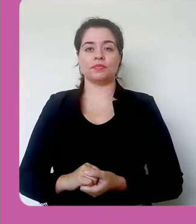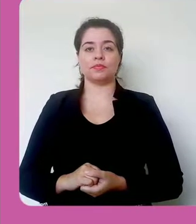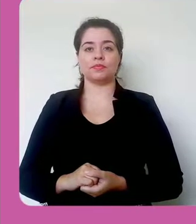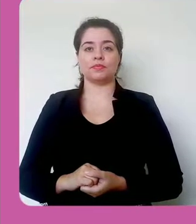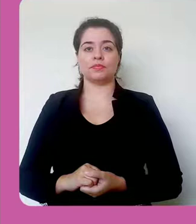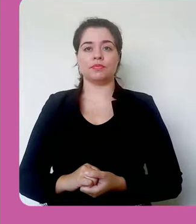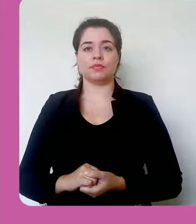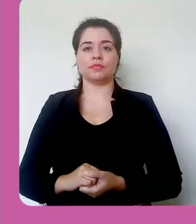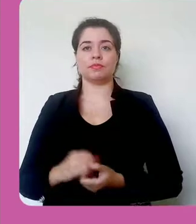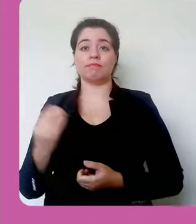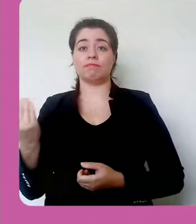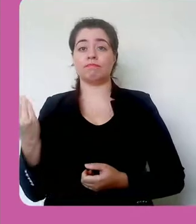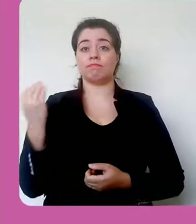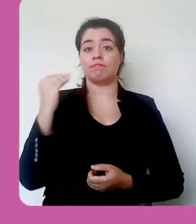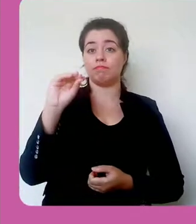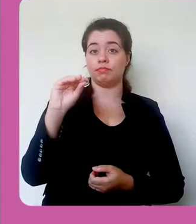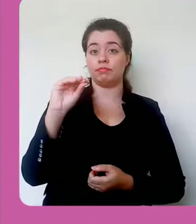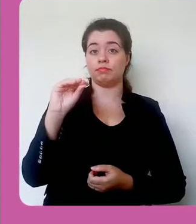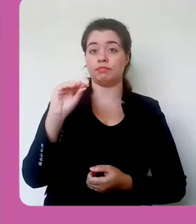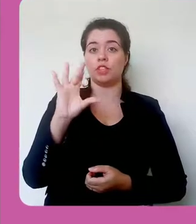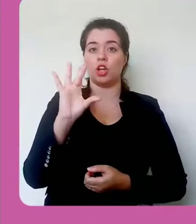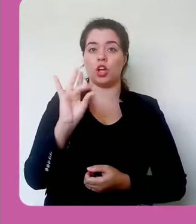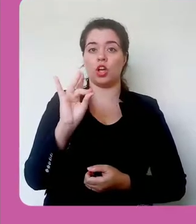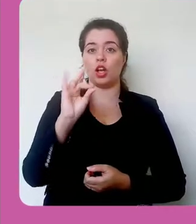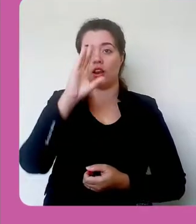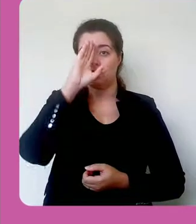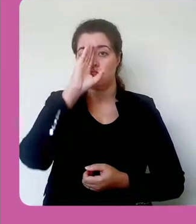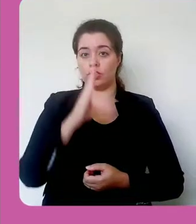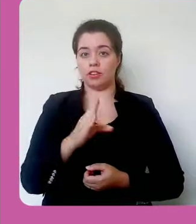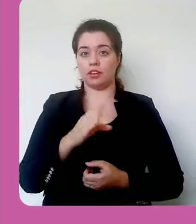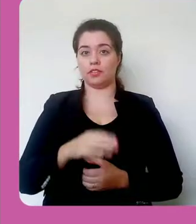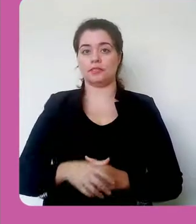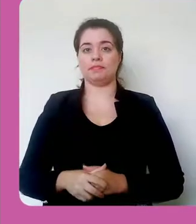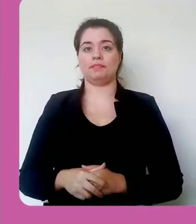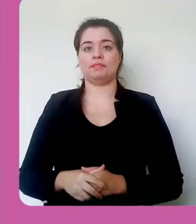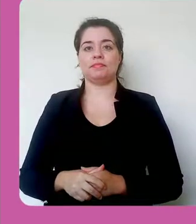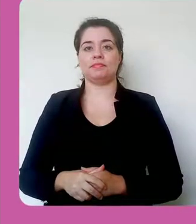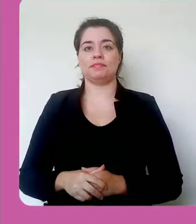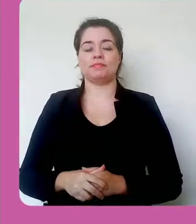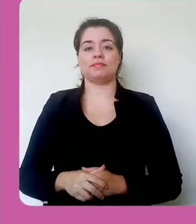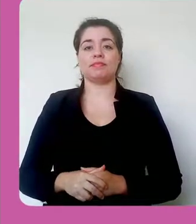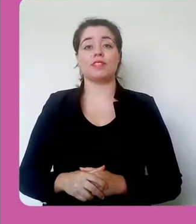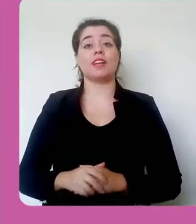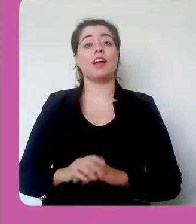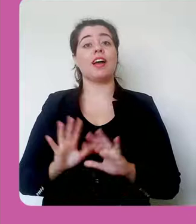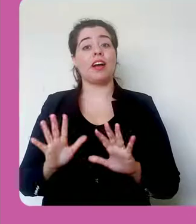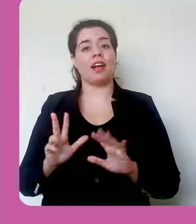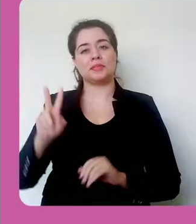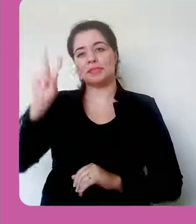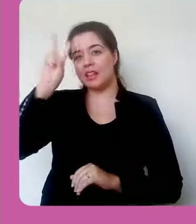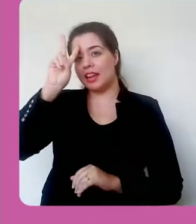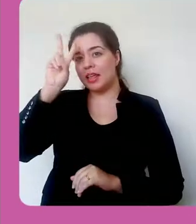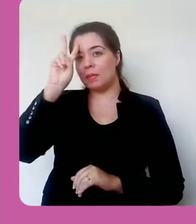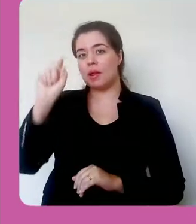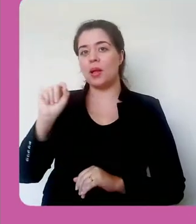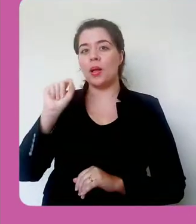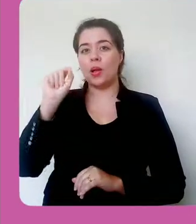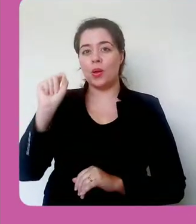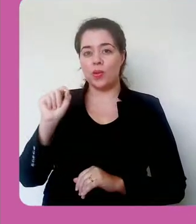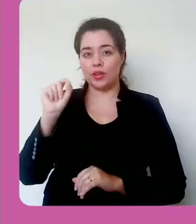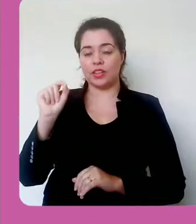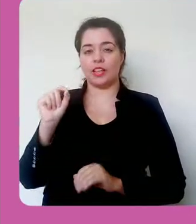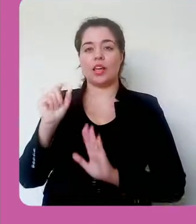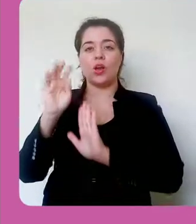Lembrar a vocês que nesse editor de texto, como a gente copia de um outro editor de texto, como o Writer, ou o